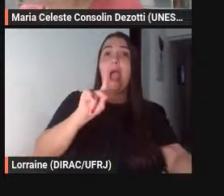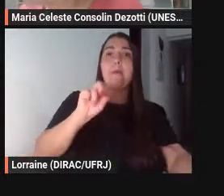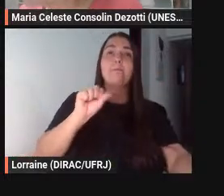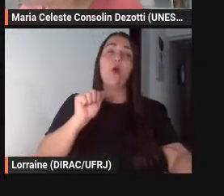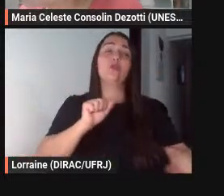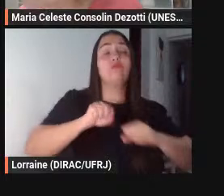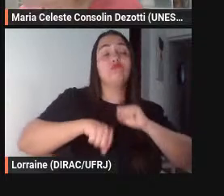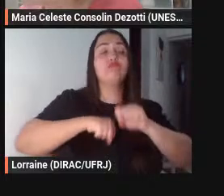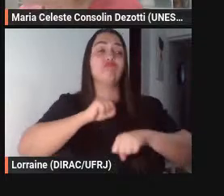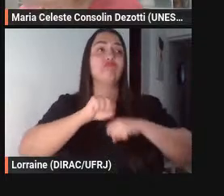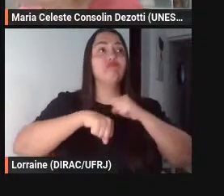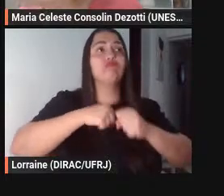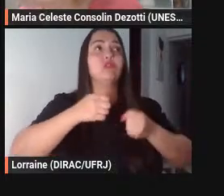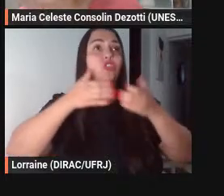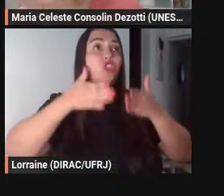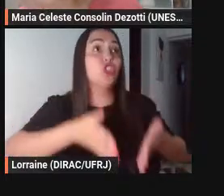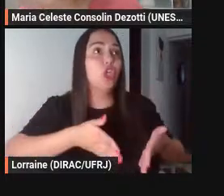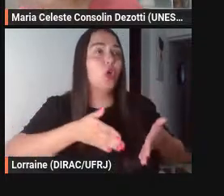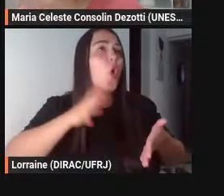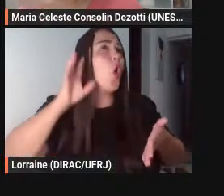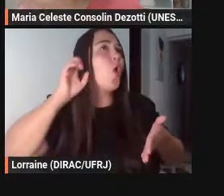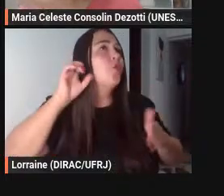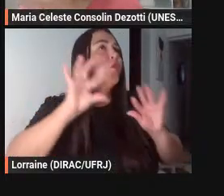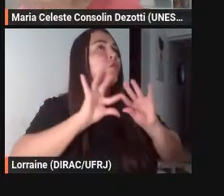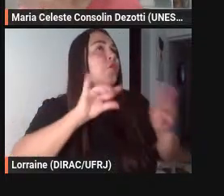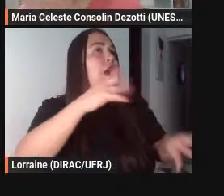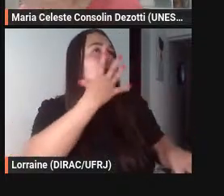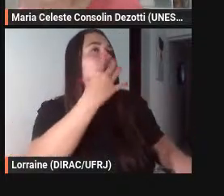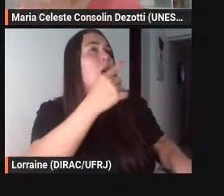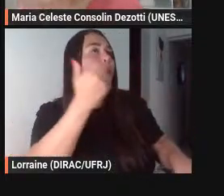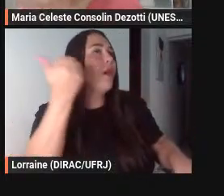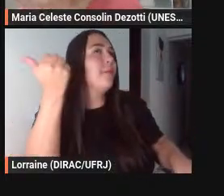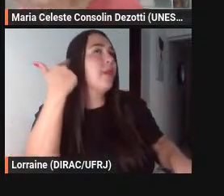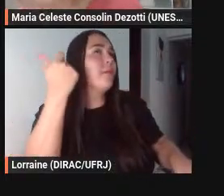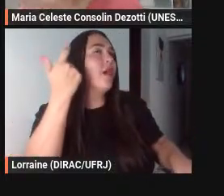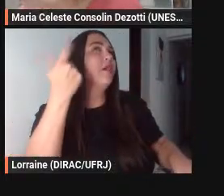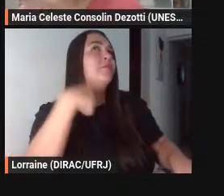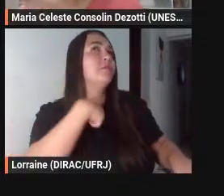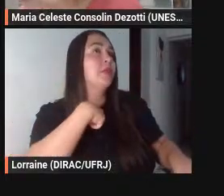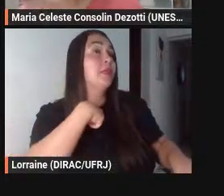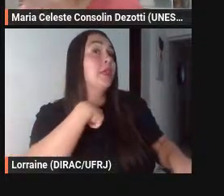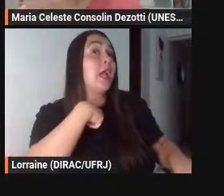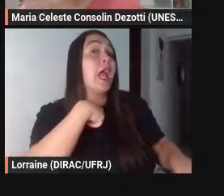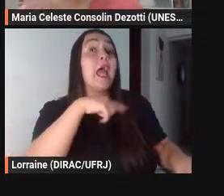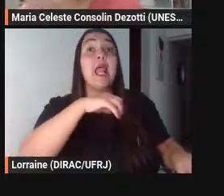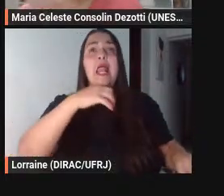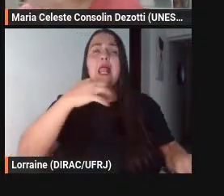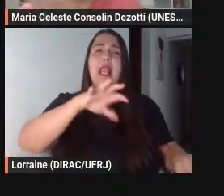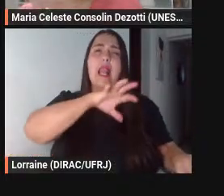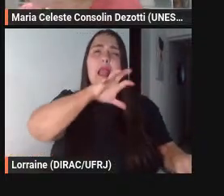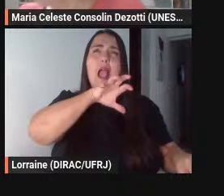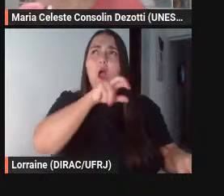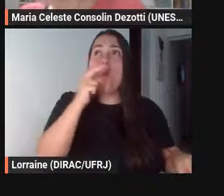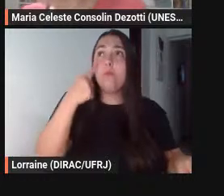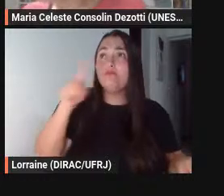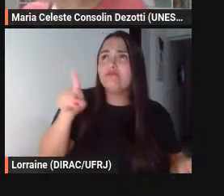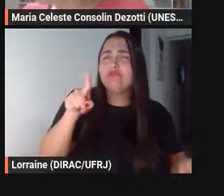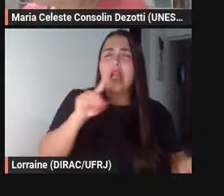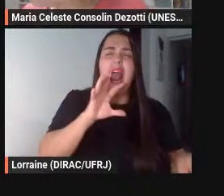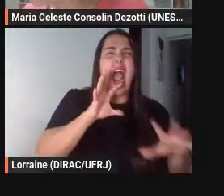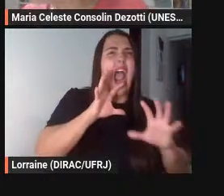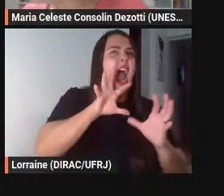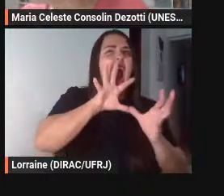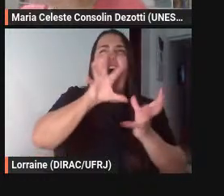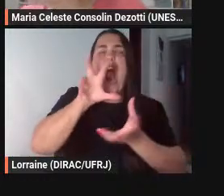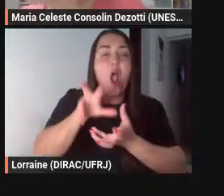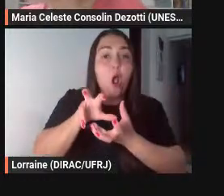que ouviu as palavras finais do lobo o leão por conseguinte começou a rugir para ela a raposa